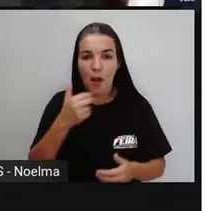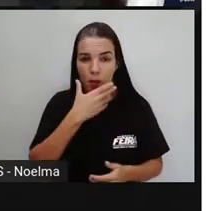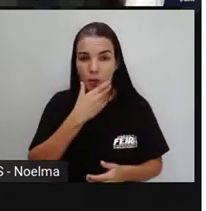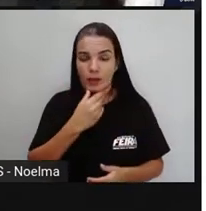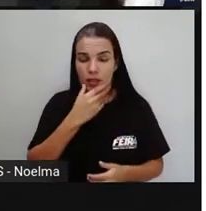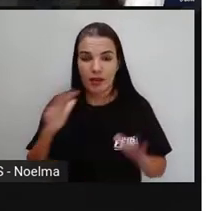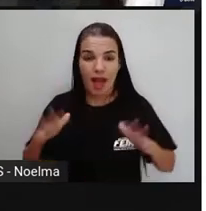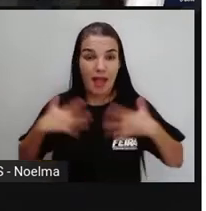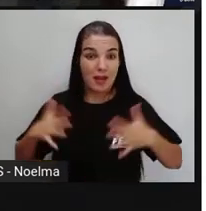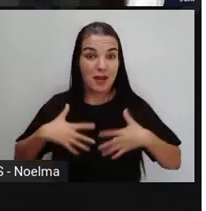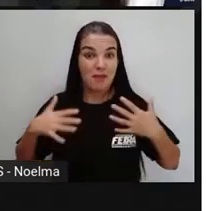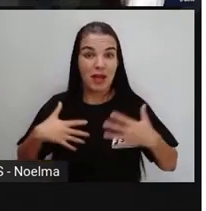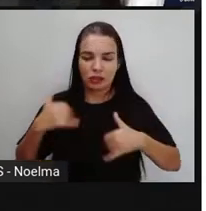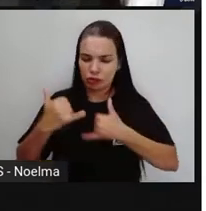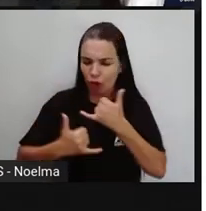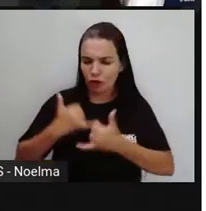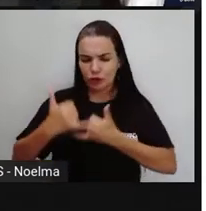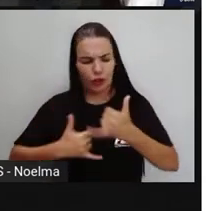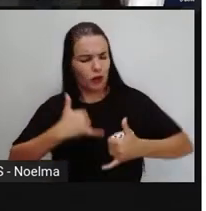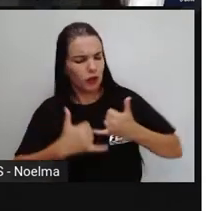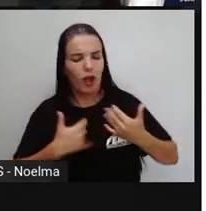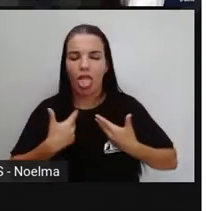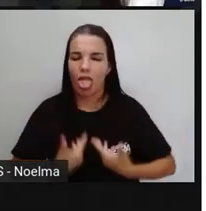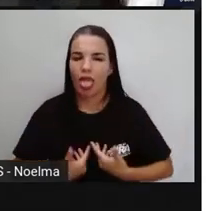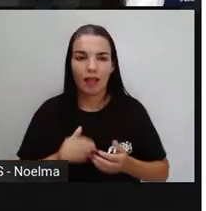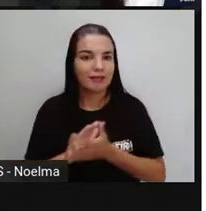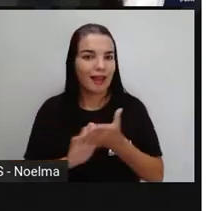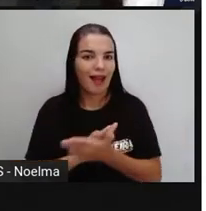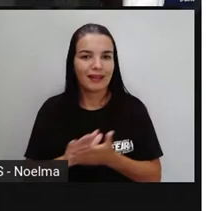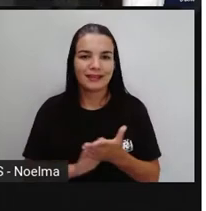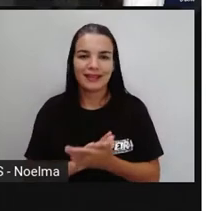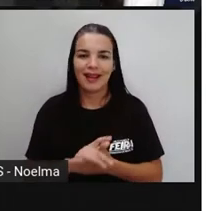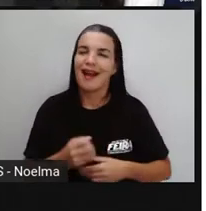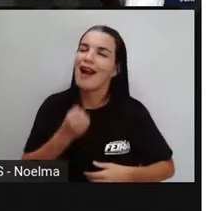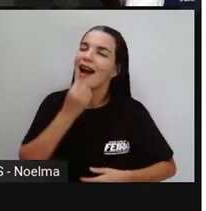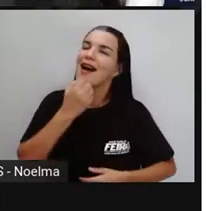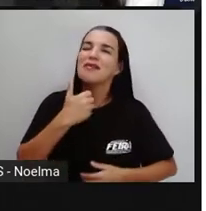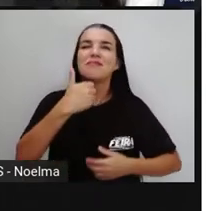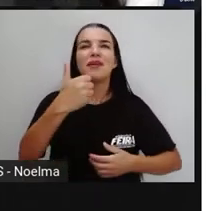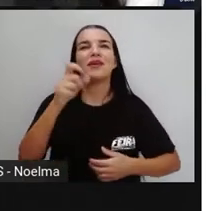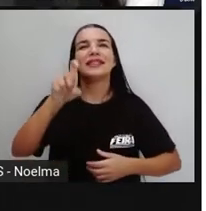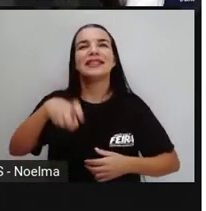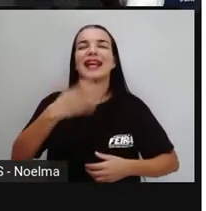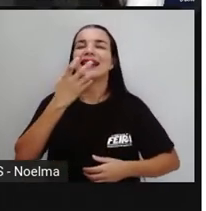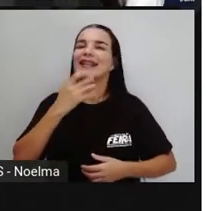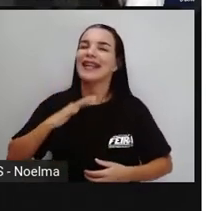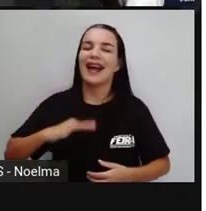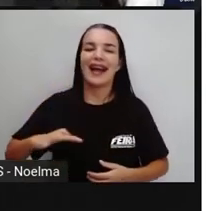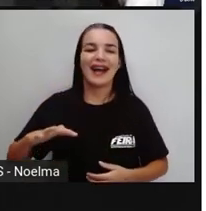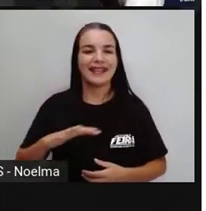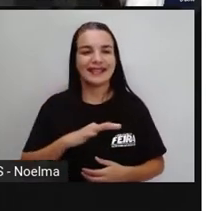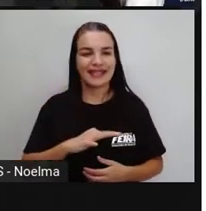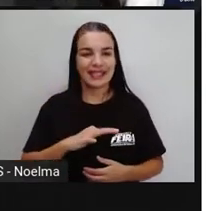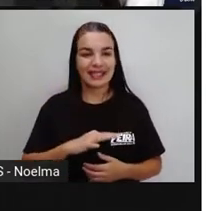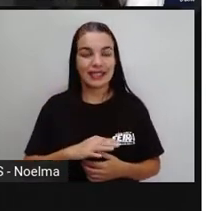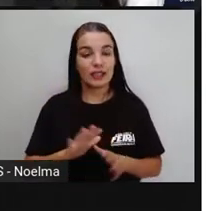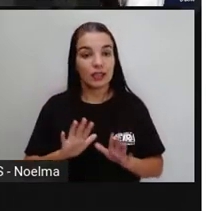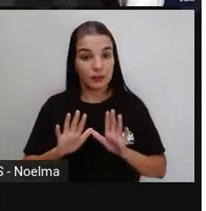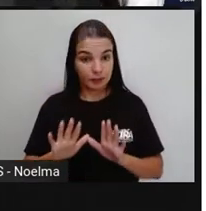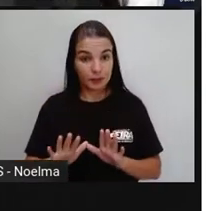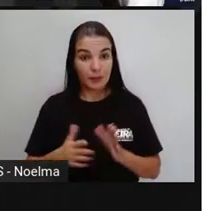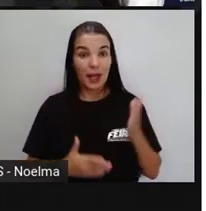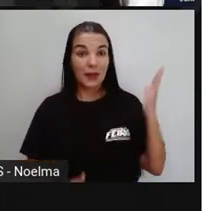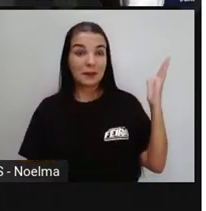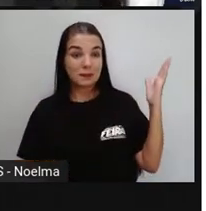jogam, jogam e não se cansam. Ah, como é bom ser criança. Nesse texto aí que a Pró está